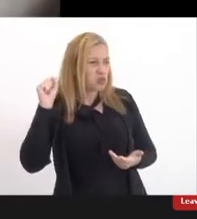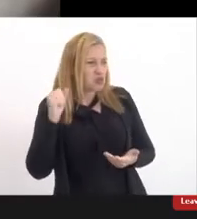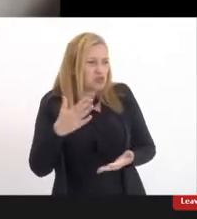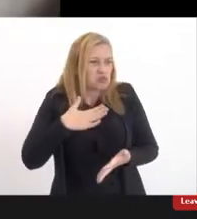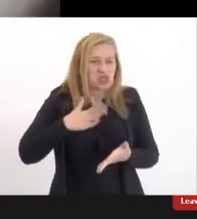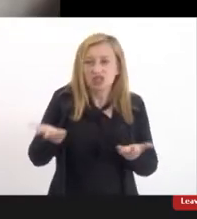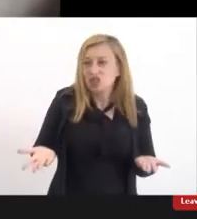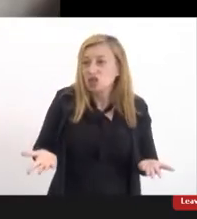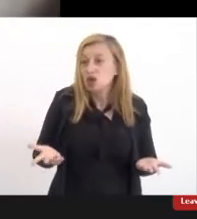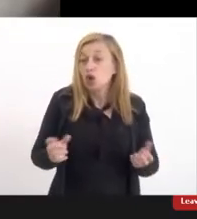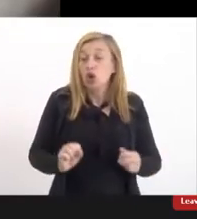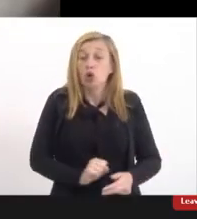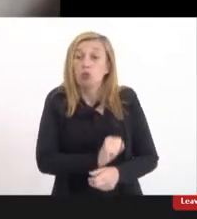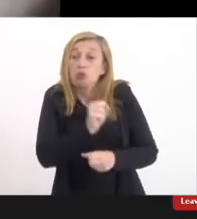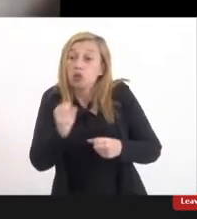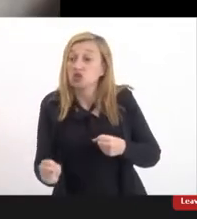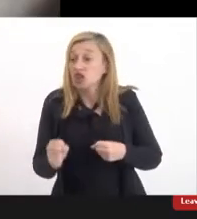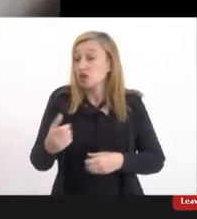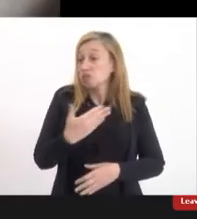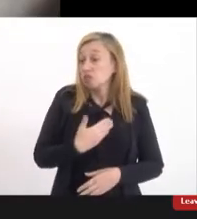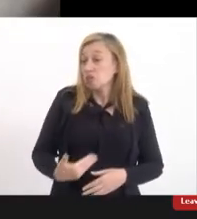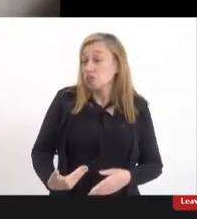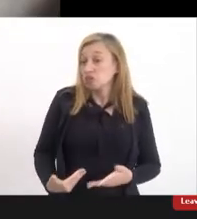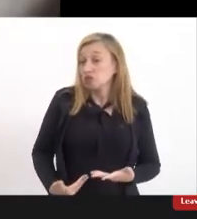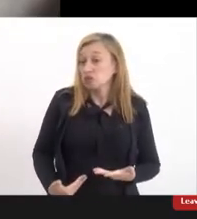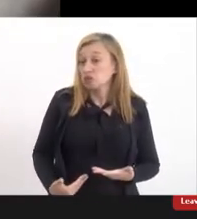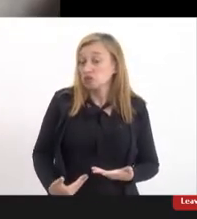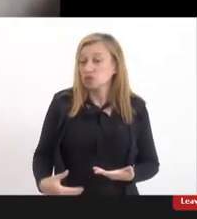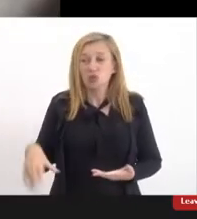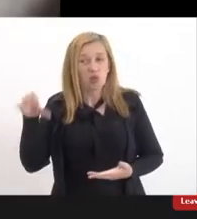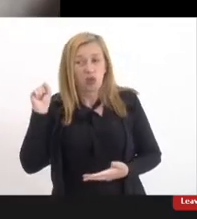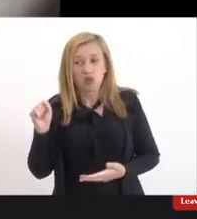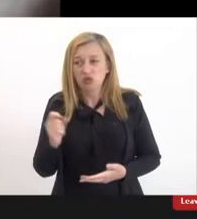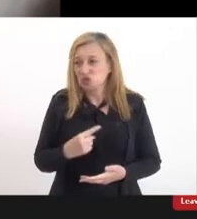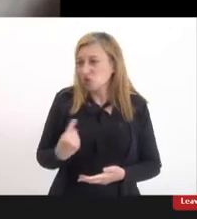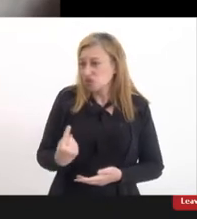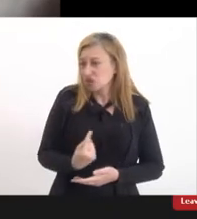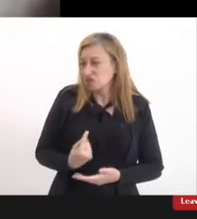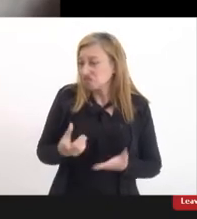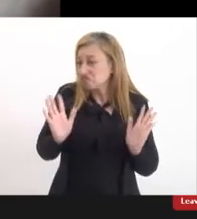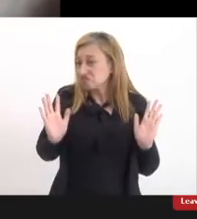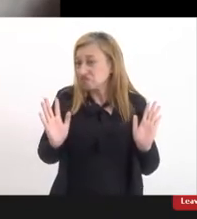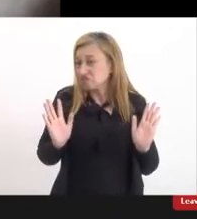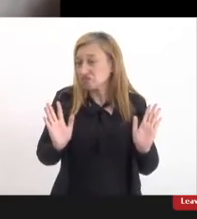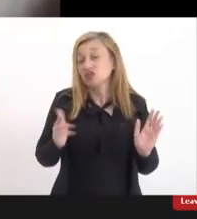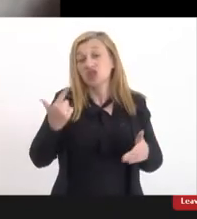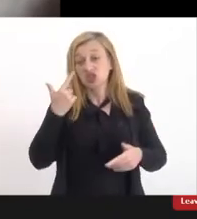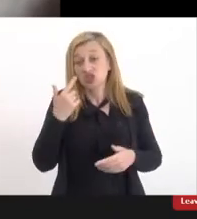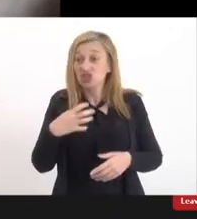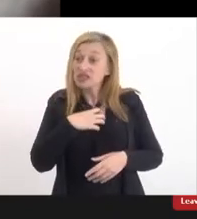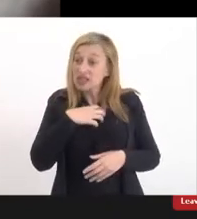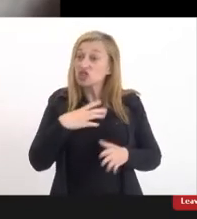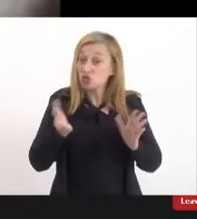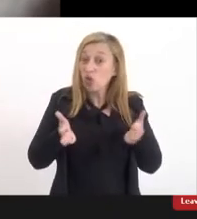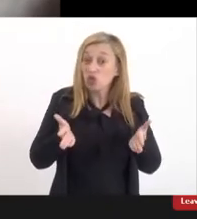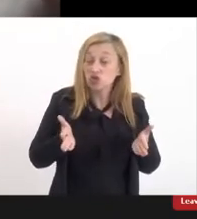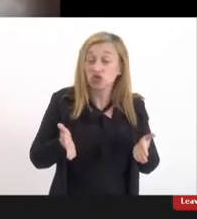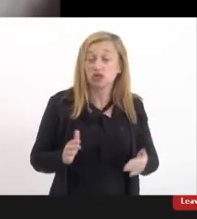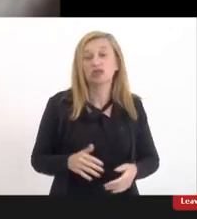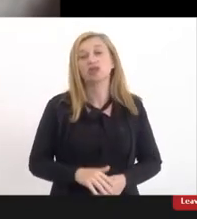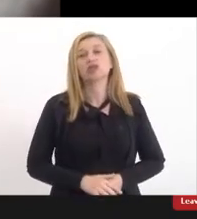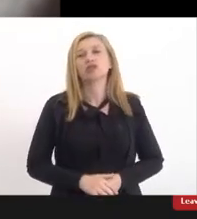o poder público não ouve o conselho e é isso que a gente passa hoje na pele mesmo é